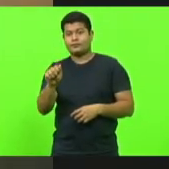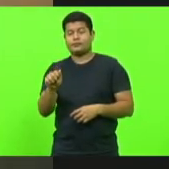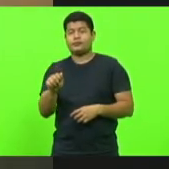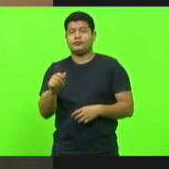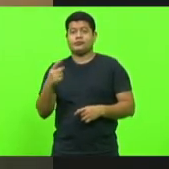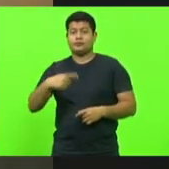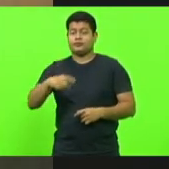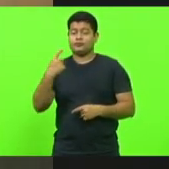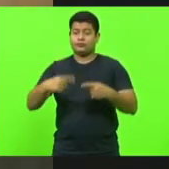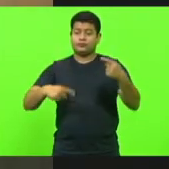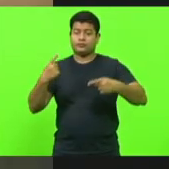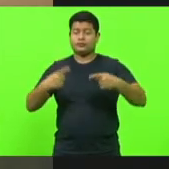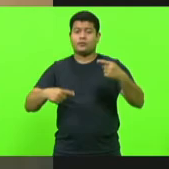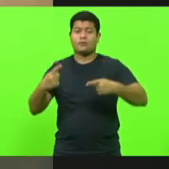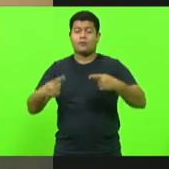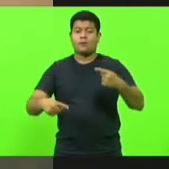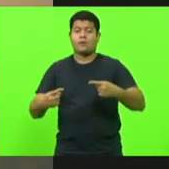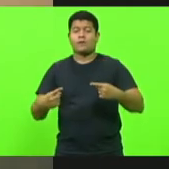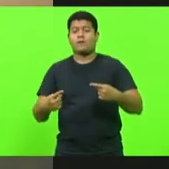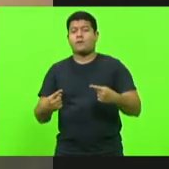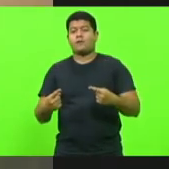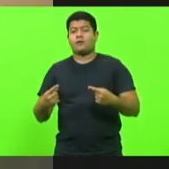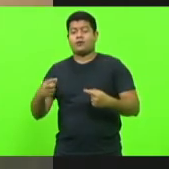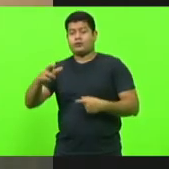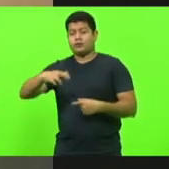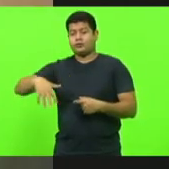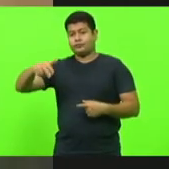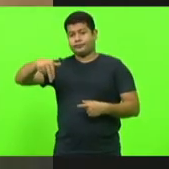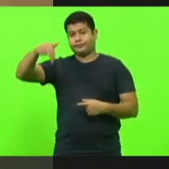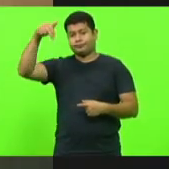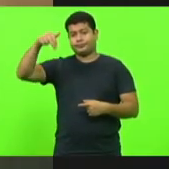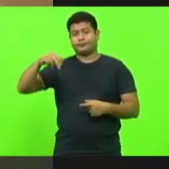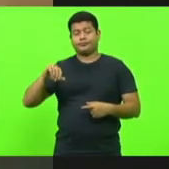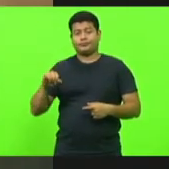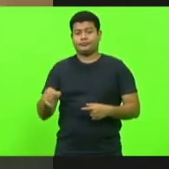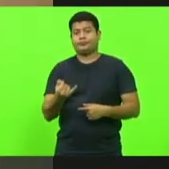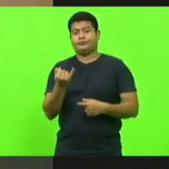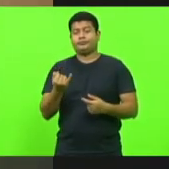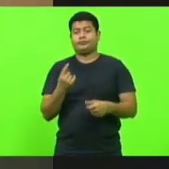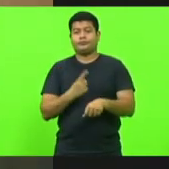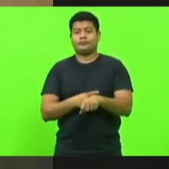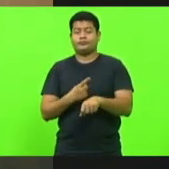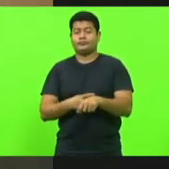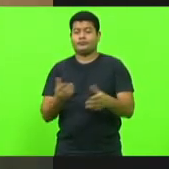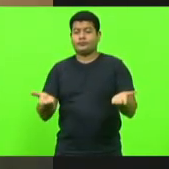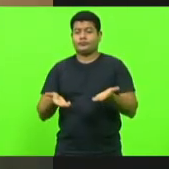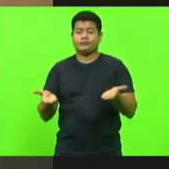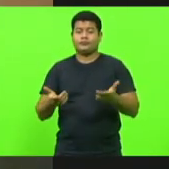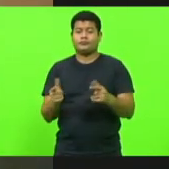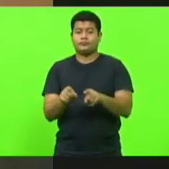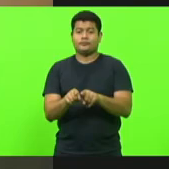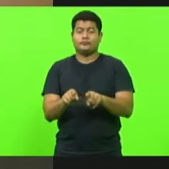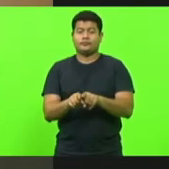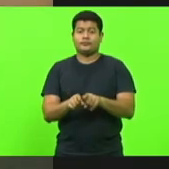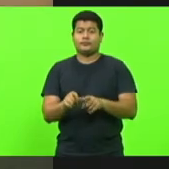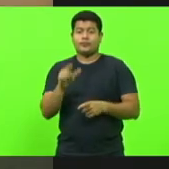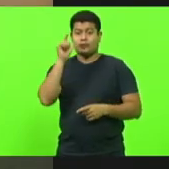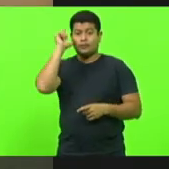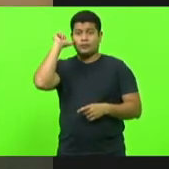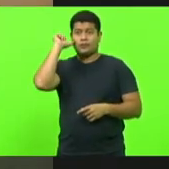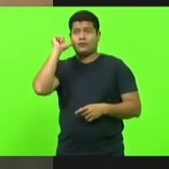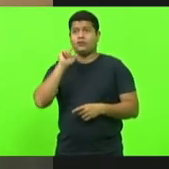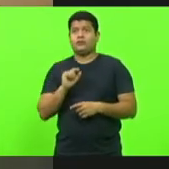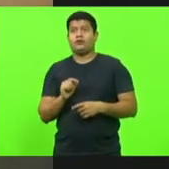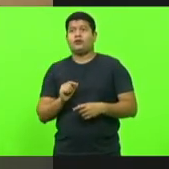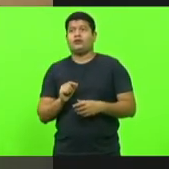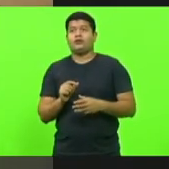alguns assuntos ali em relação à região norte aproveitar também esse momento aqui de fala ontem por motivo de agendas